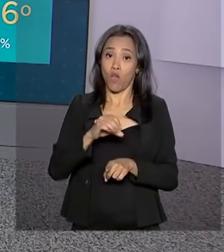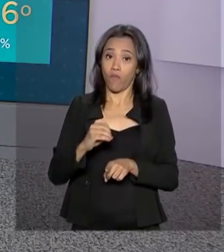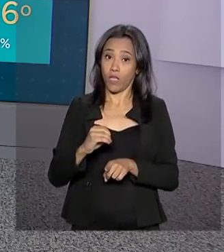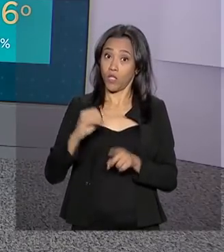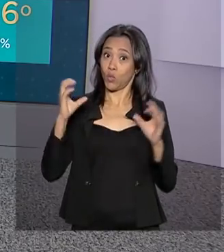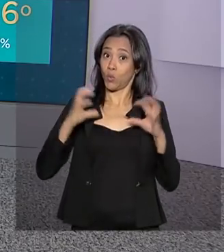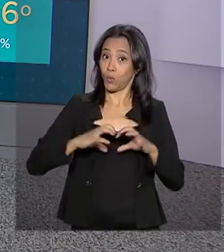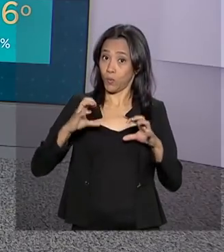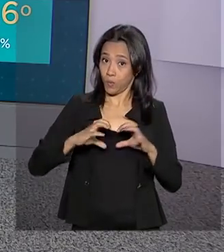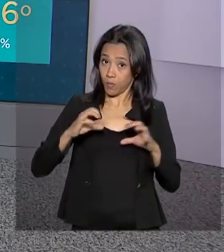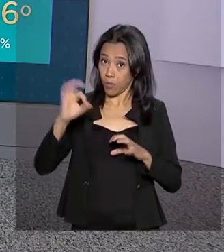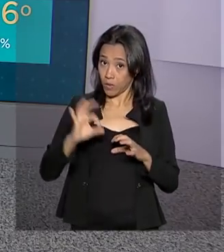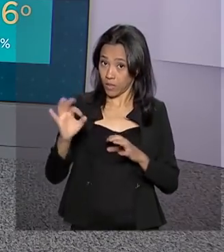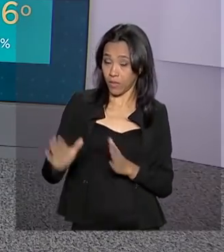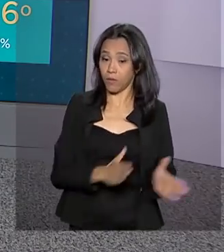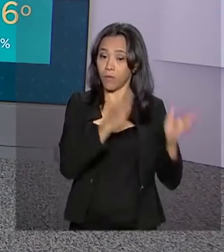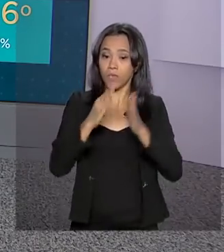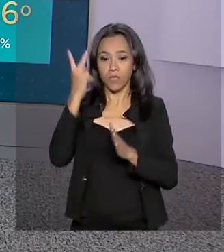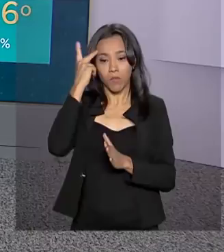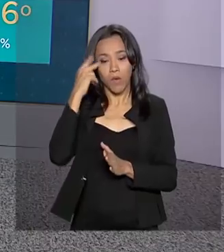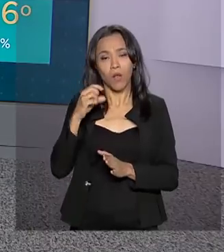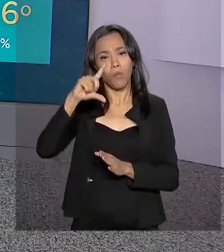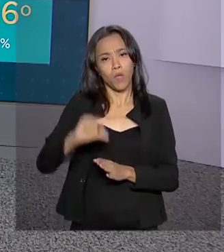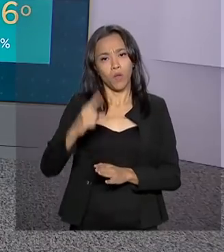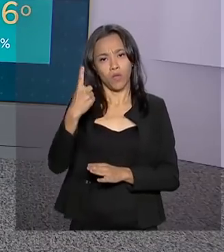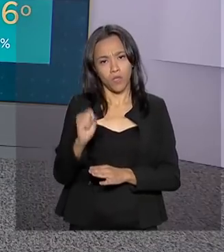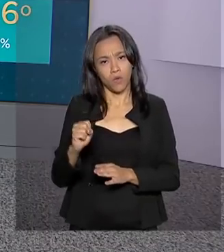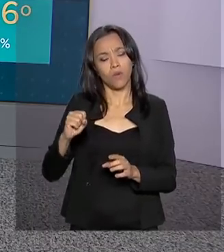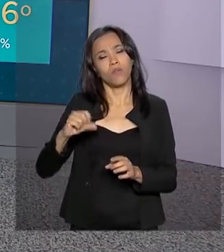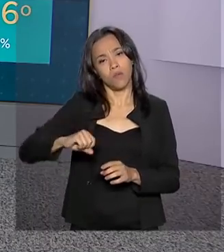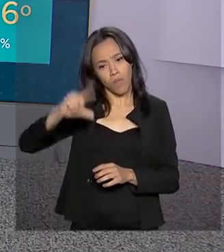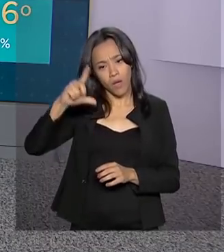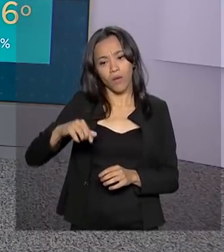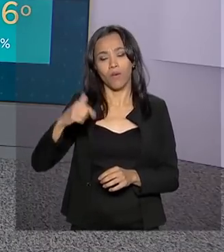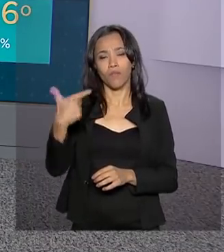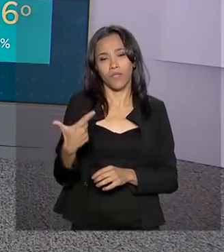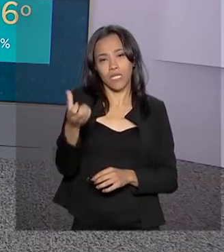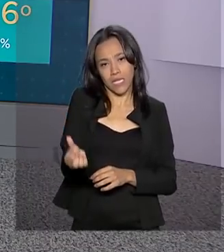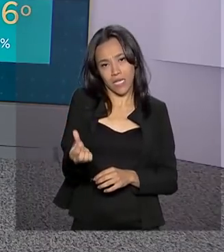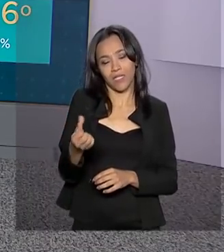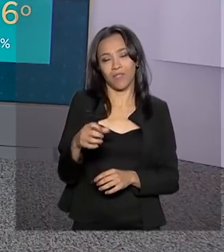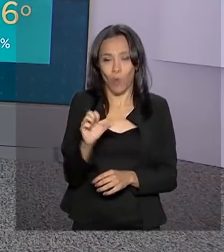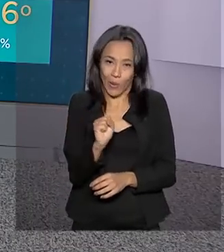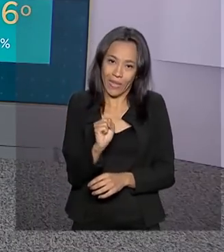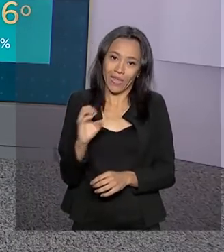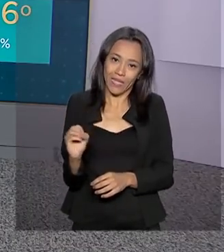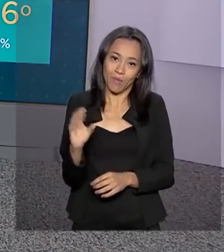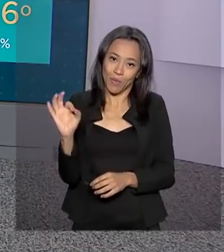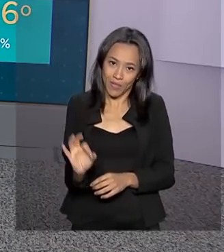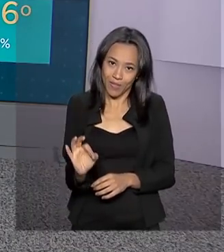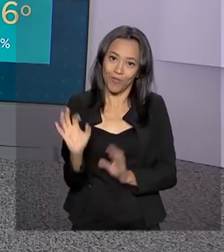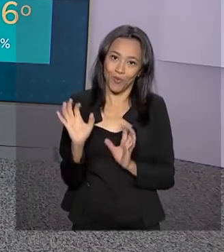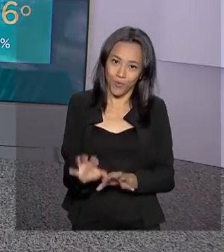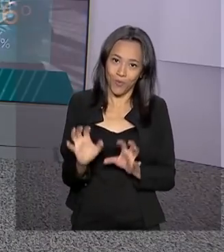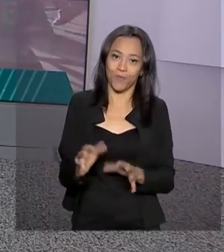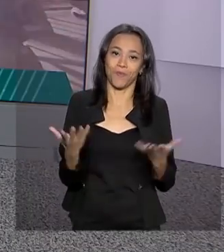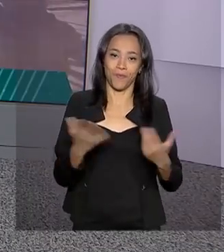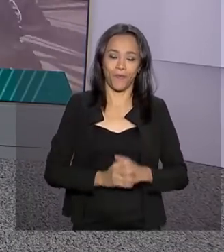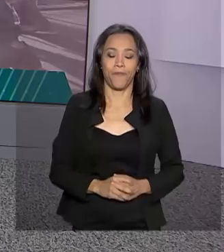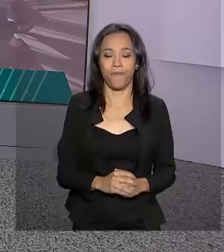chuva. E em São Paulo, mínima de 18 e máxima de 26 graus, com 80% de possibilidade de chuva.